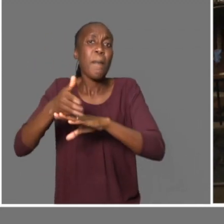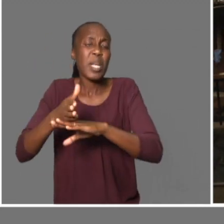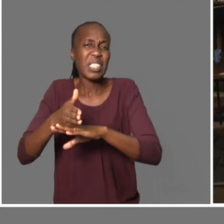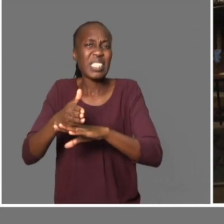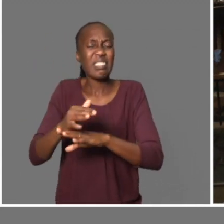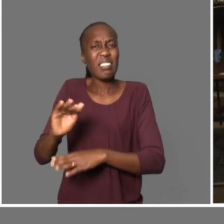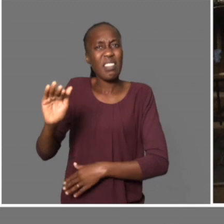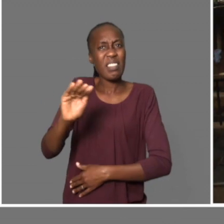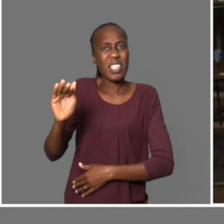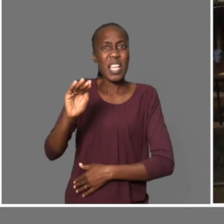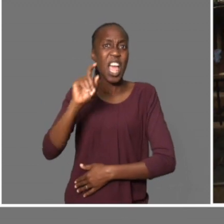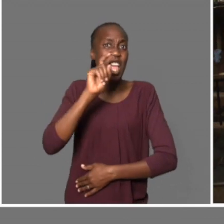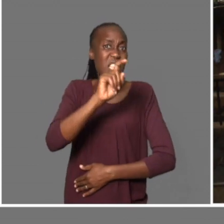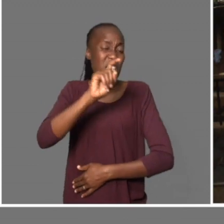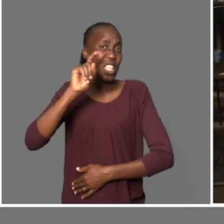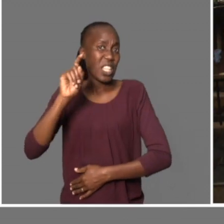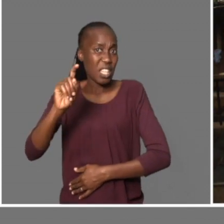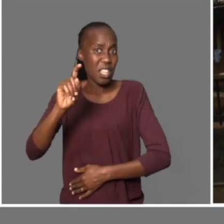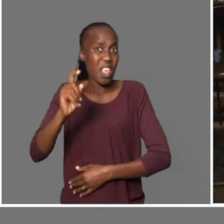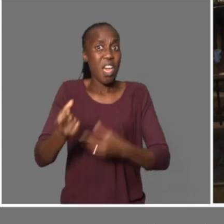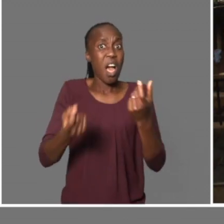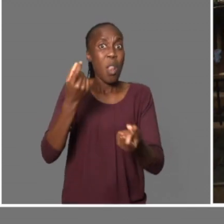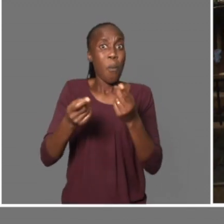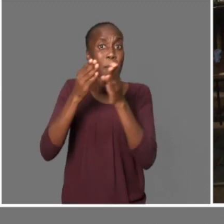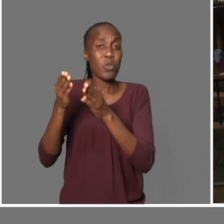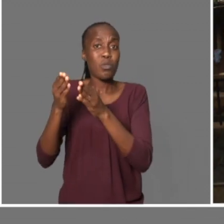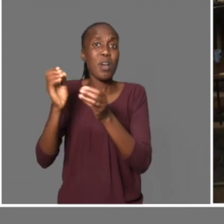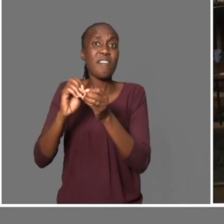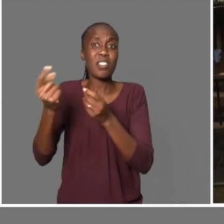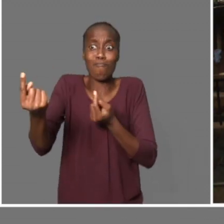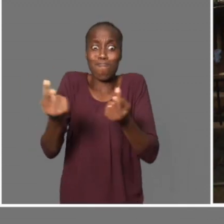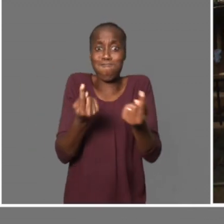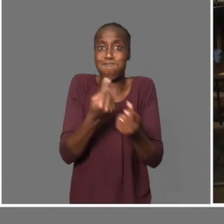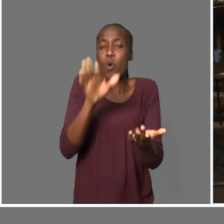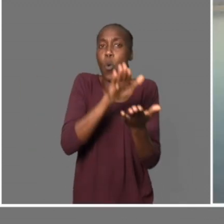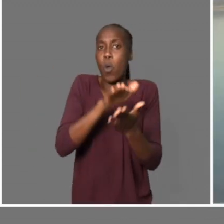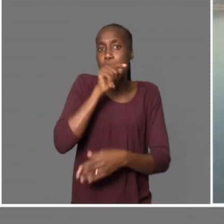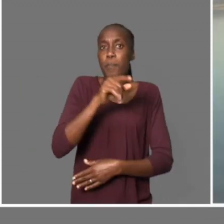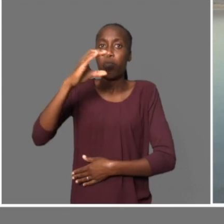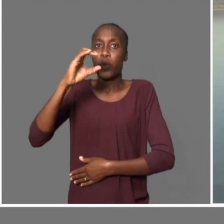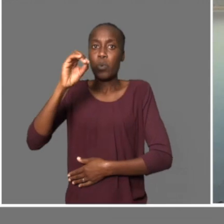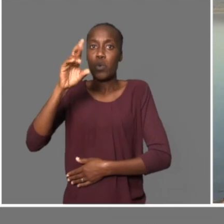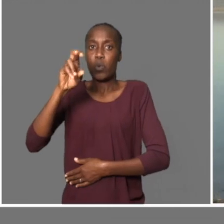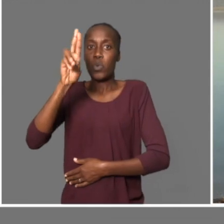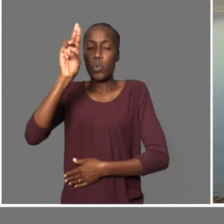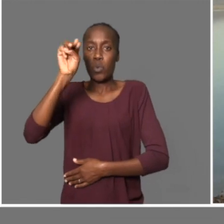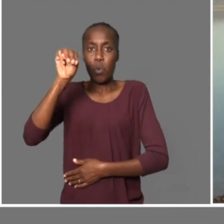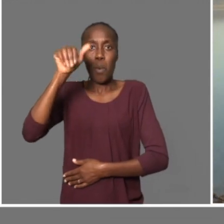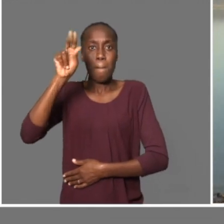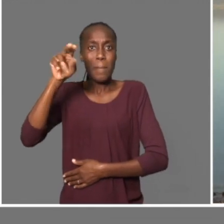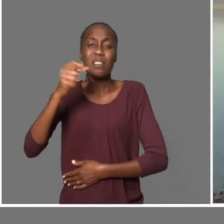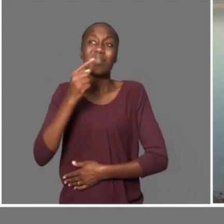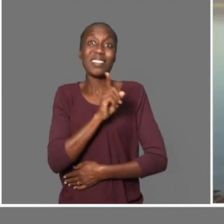cantos também, a falta de peixe. E posso dizer que até na zona de Gaza, alguns já deviam pedir fazer